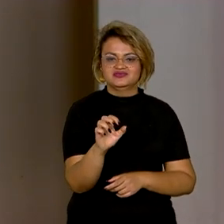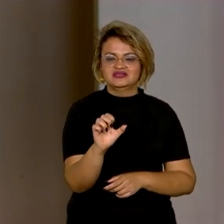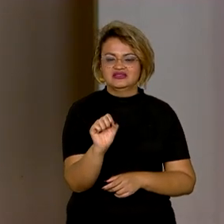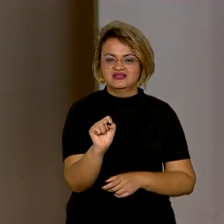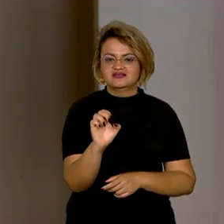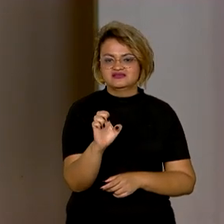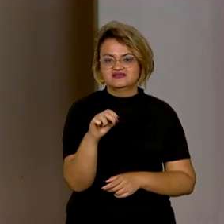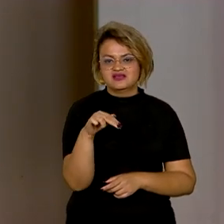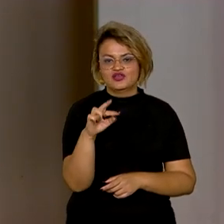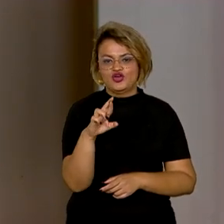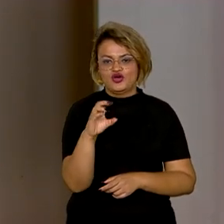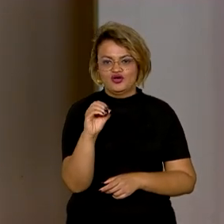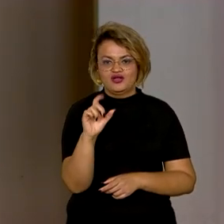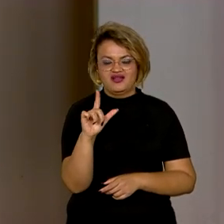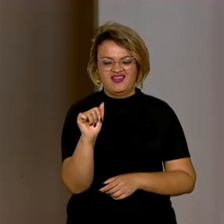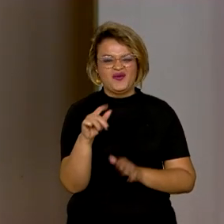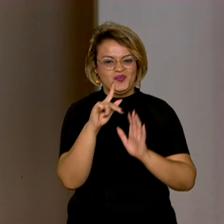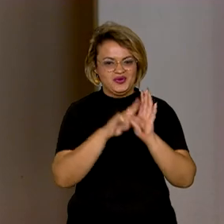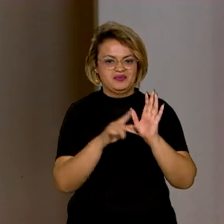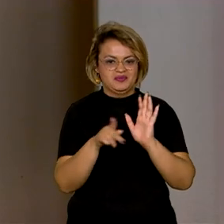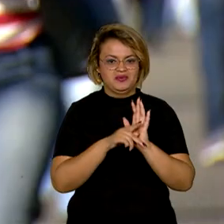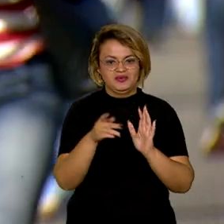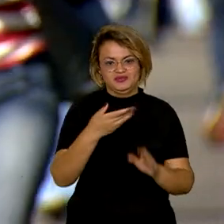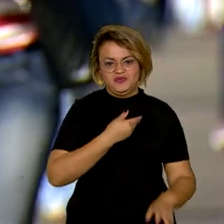Desenrola Brasil. Veja os detalhes.